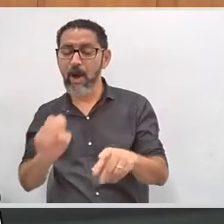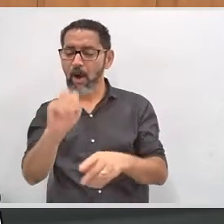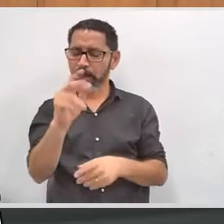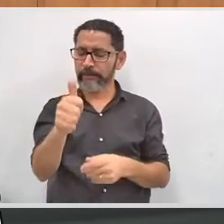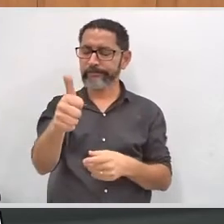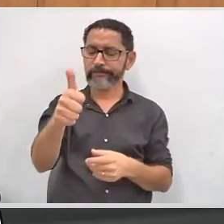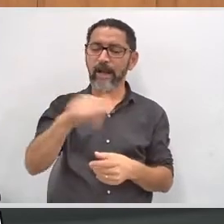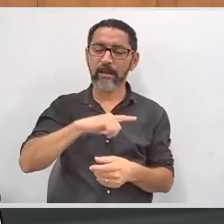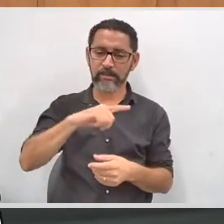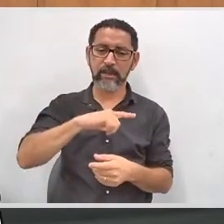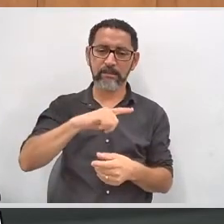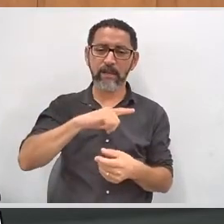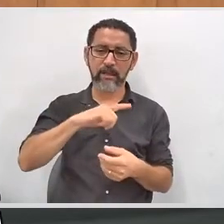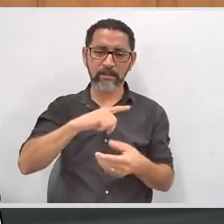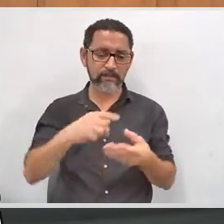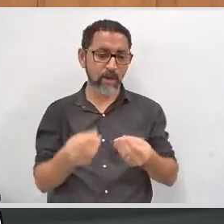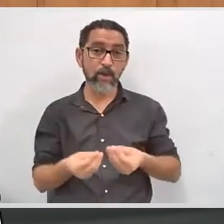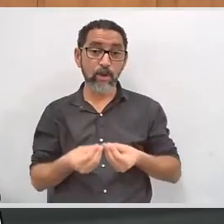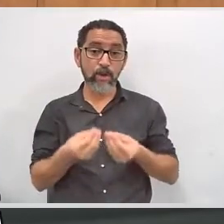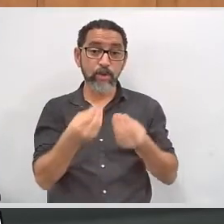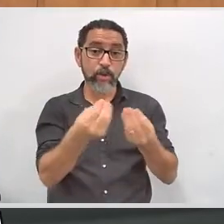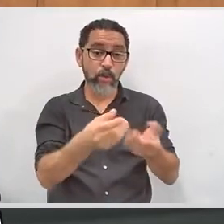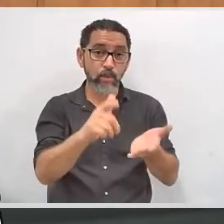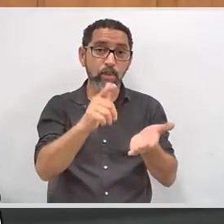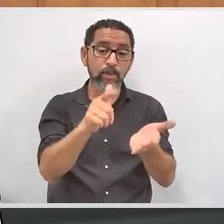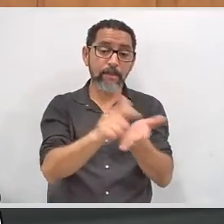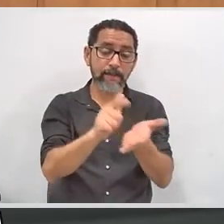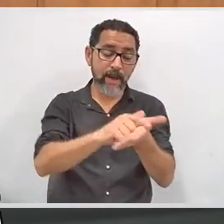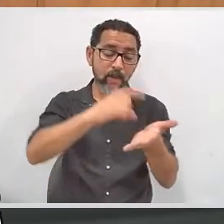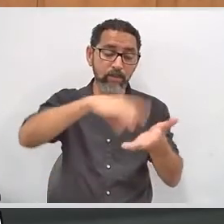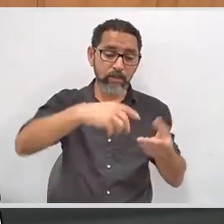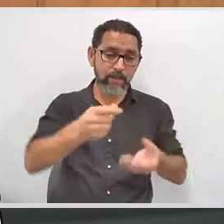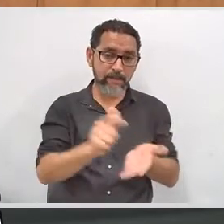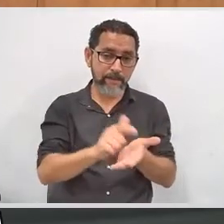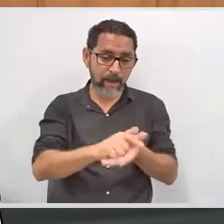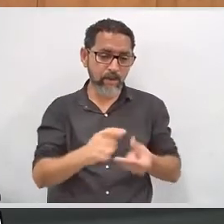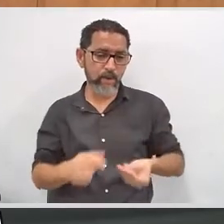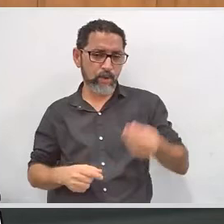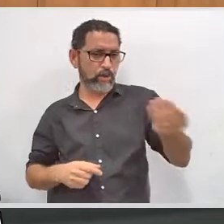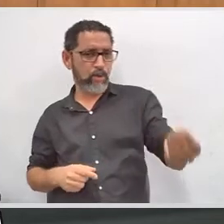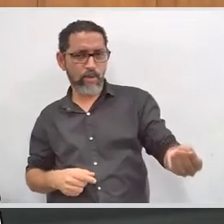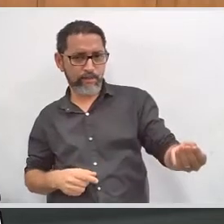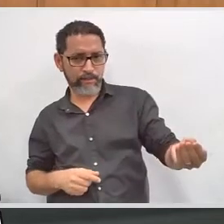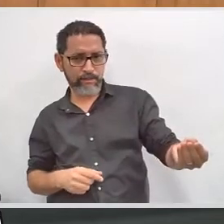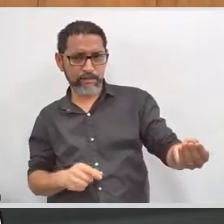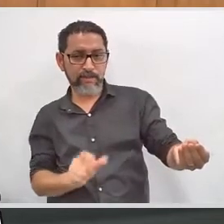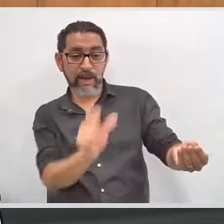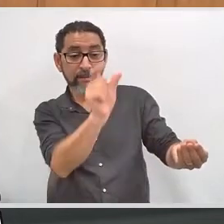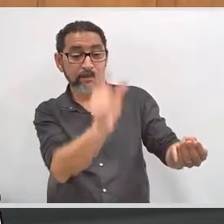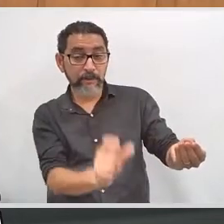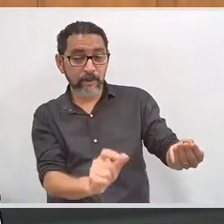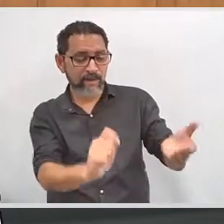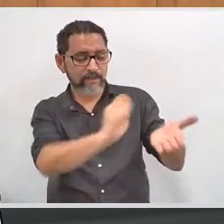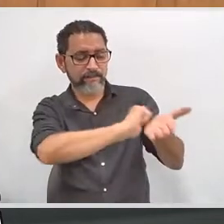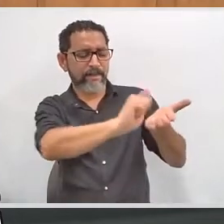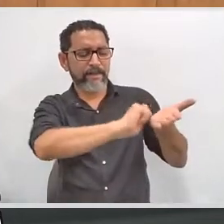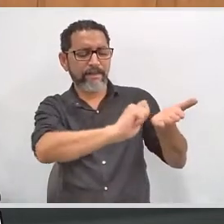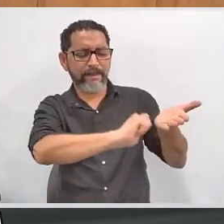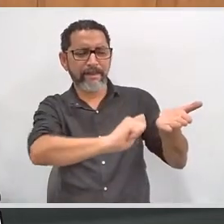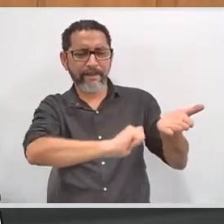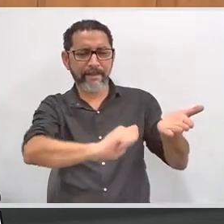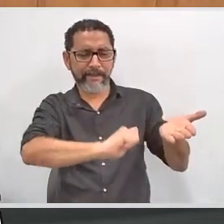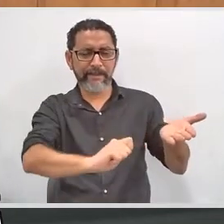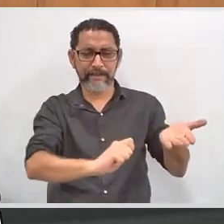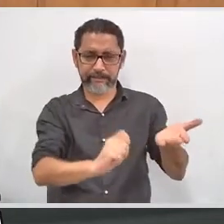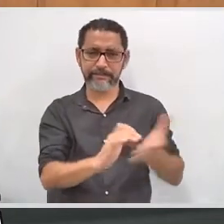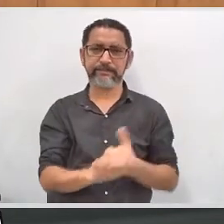votação. No dia da eleição os mesários são orientados a entregar esse formulário àquelas pessoas que se